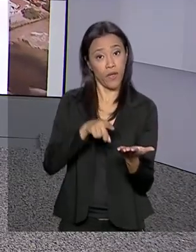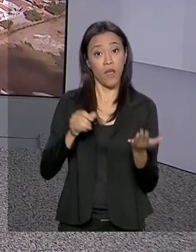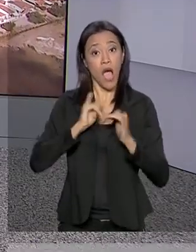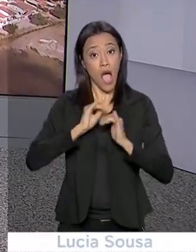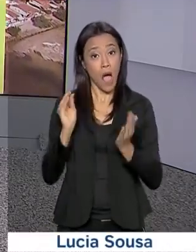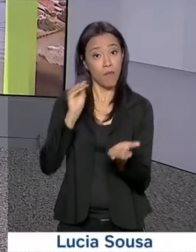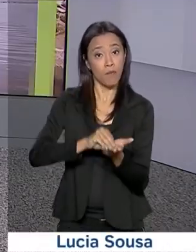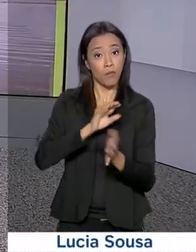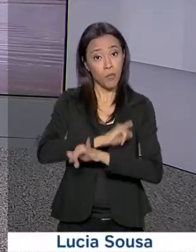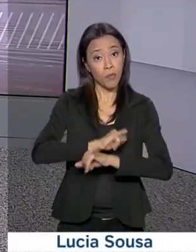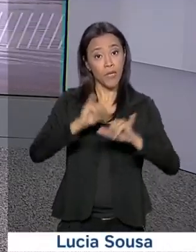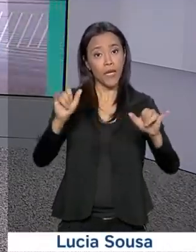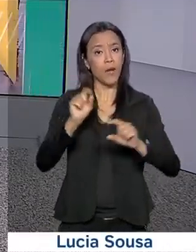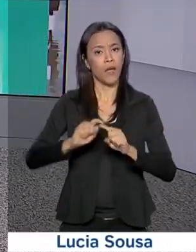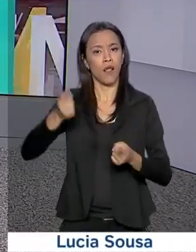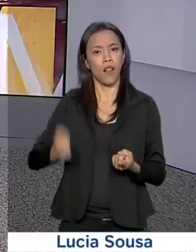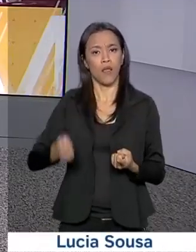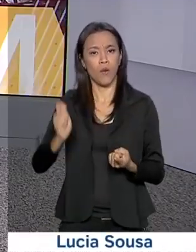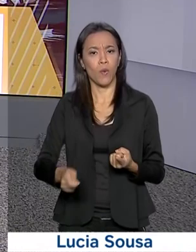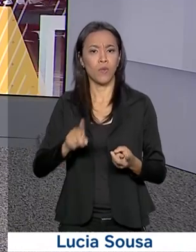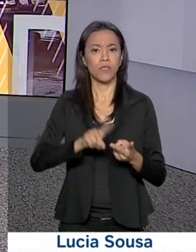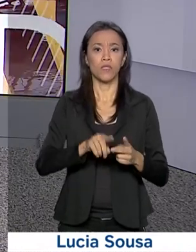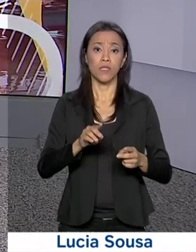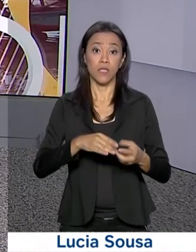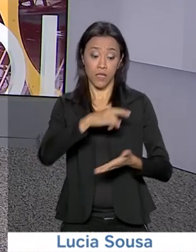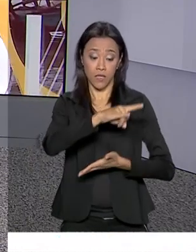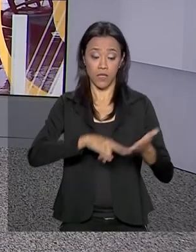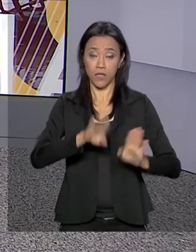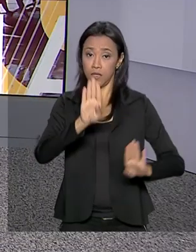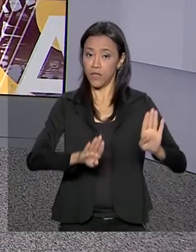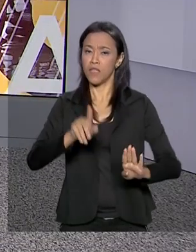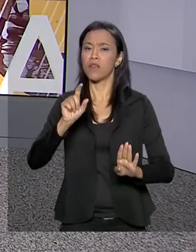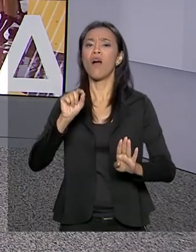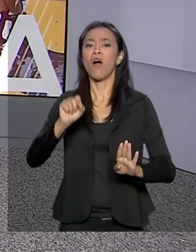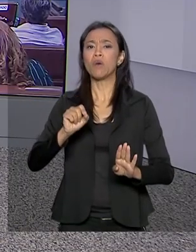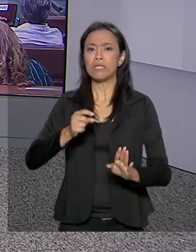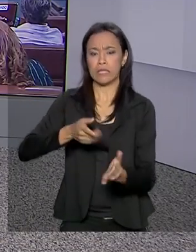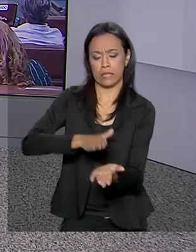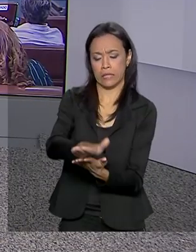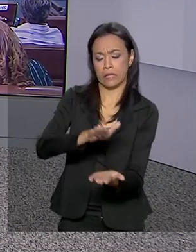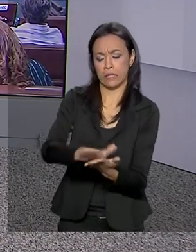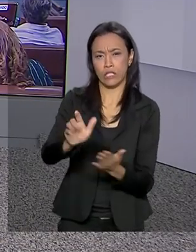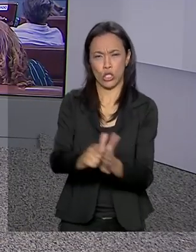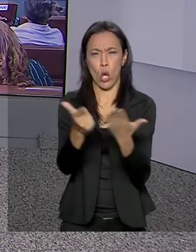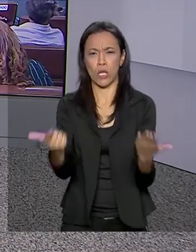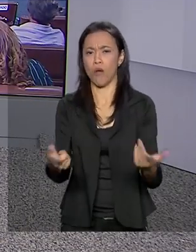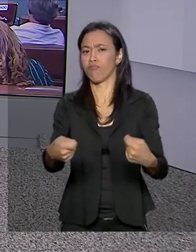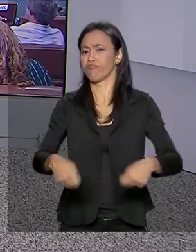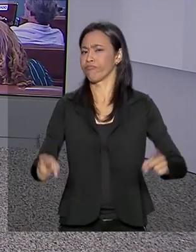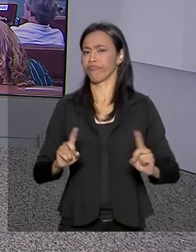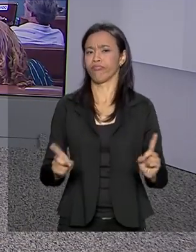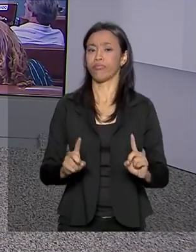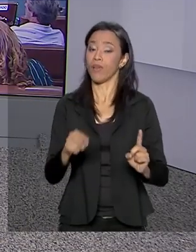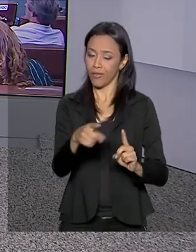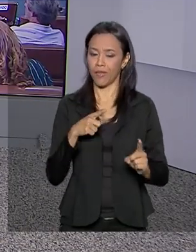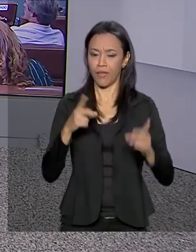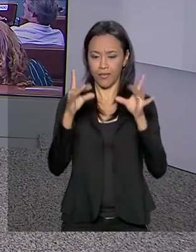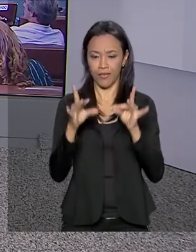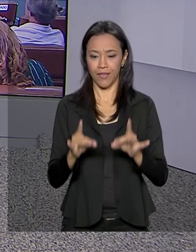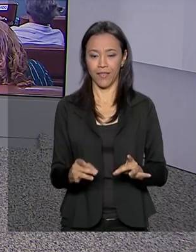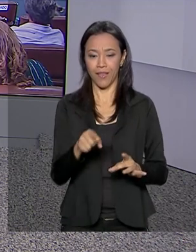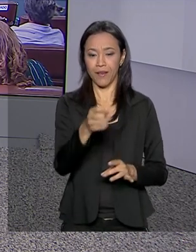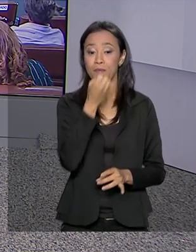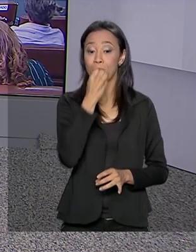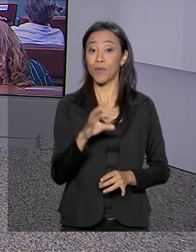licitações e leilões em jornais impressos. A repórter Luciana Colares de Holanda tem mais detalhes pra gente. Bom dia,